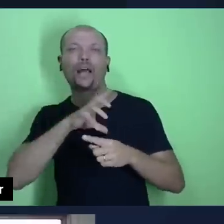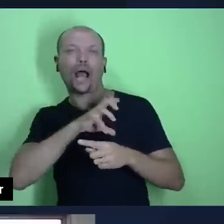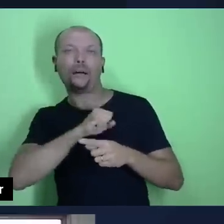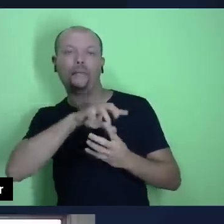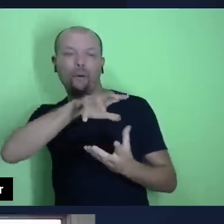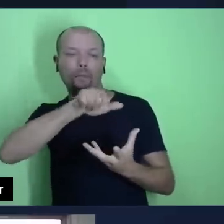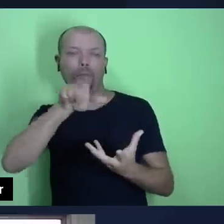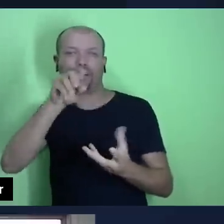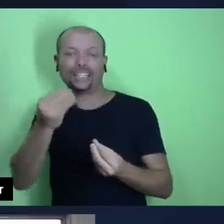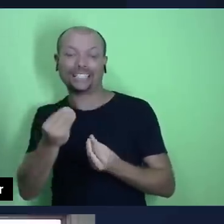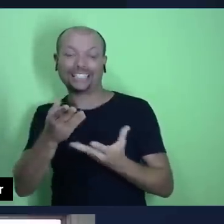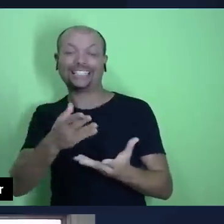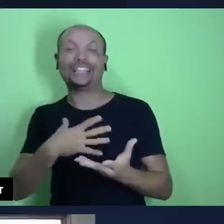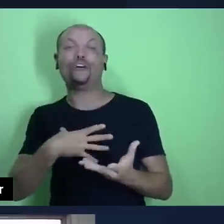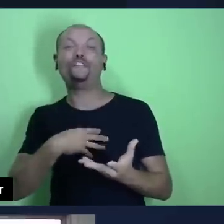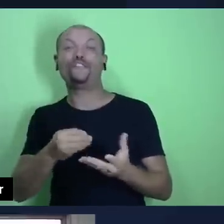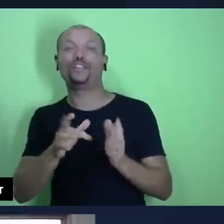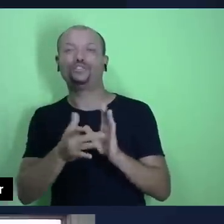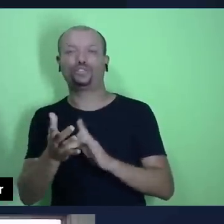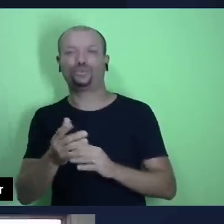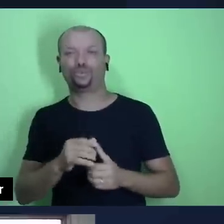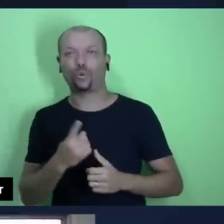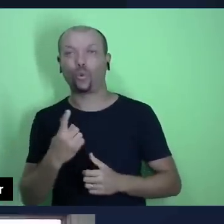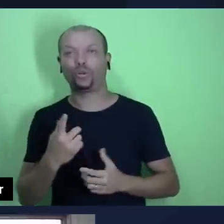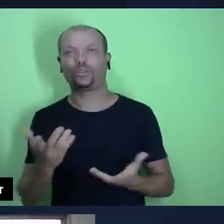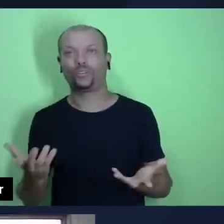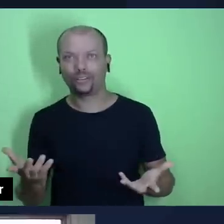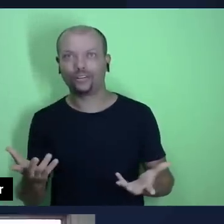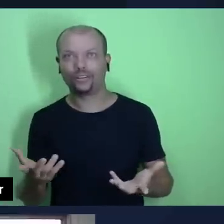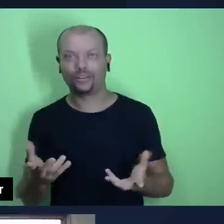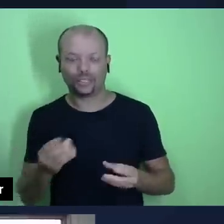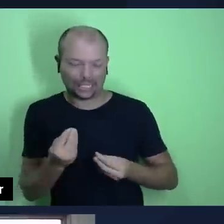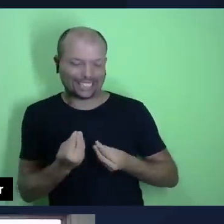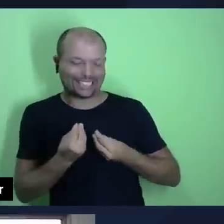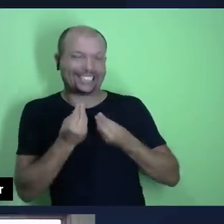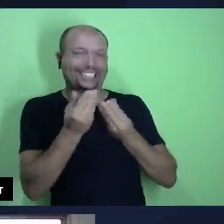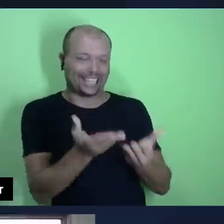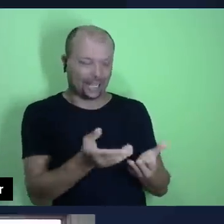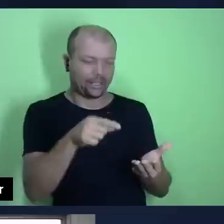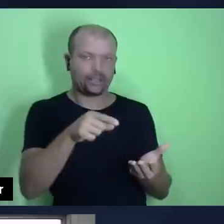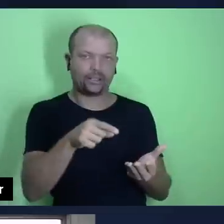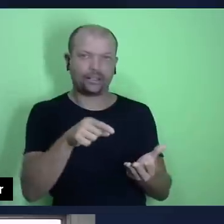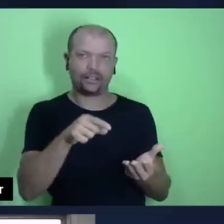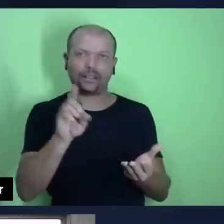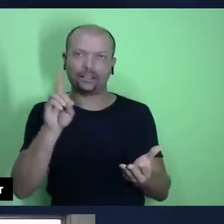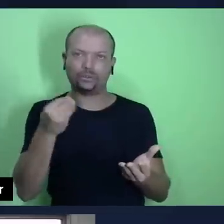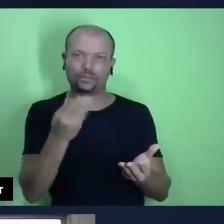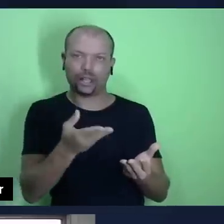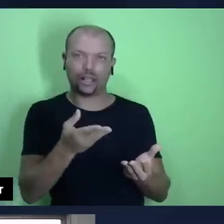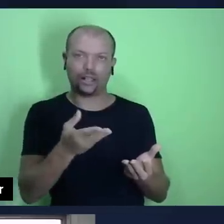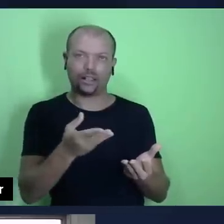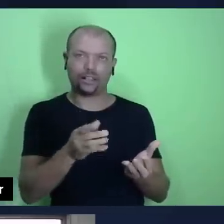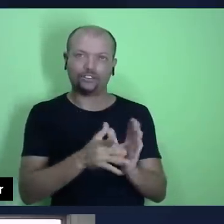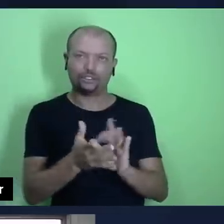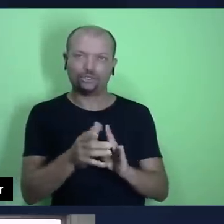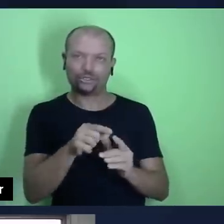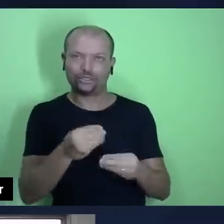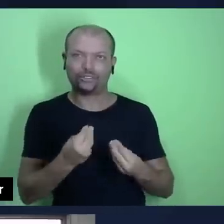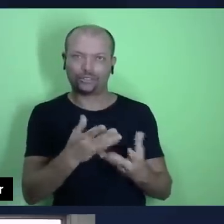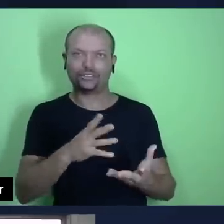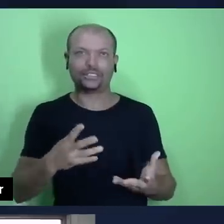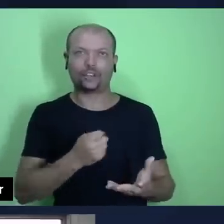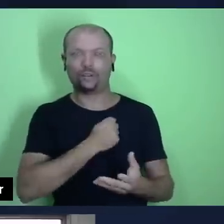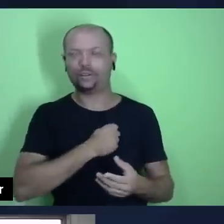deu o seu filho inigênito. Então, o ato de dar em Jesus Cristo a salvação, para nós ali está o magno